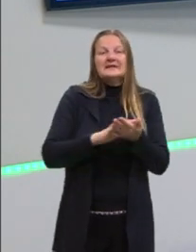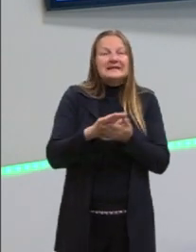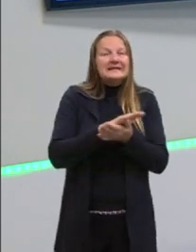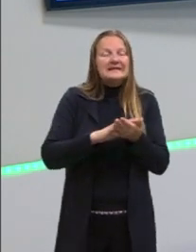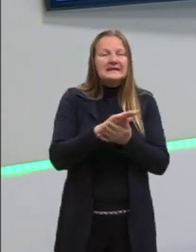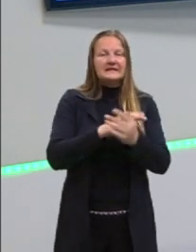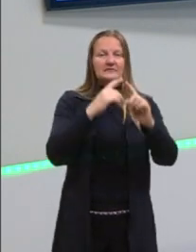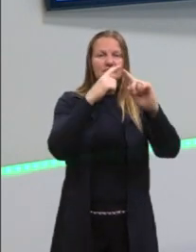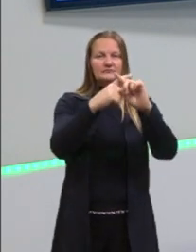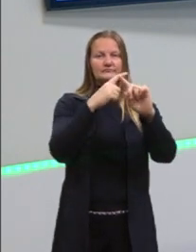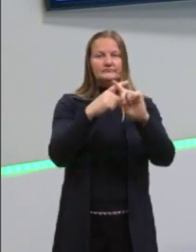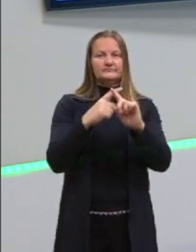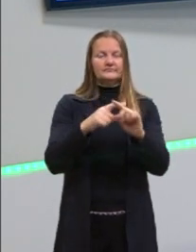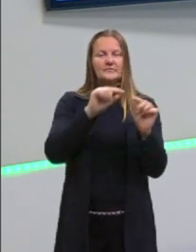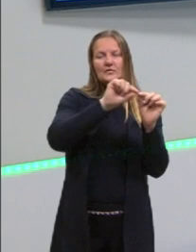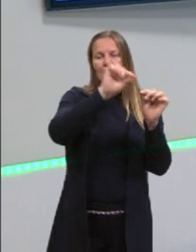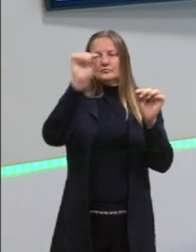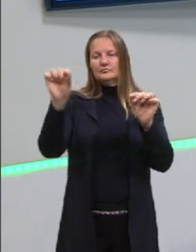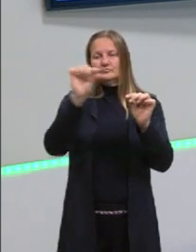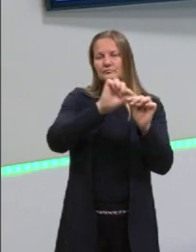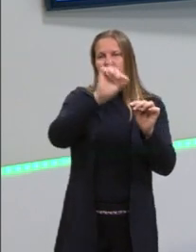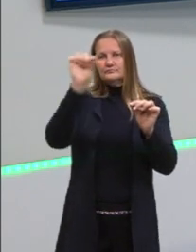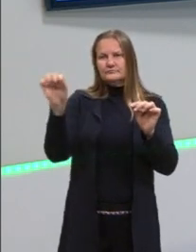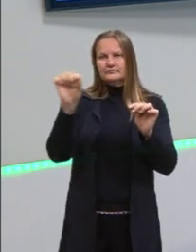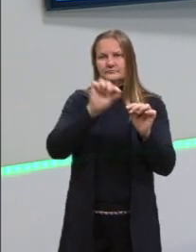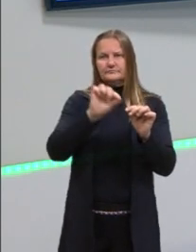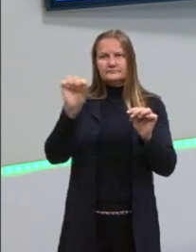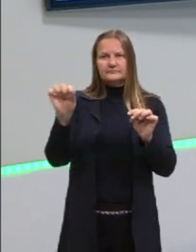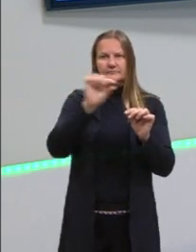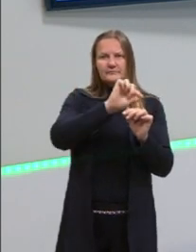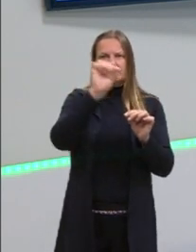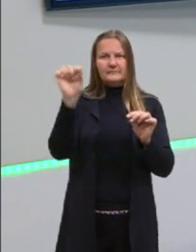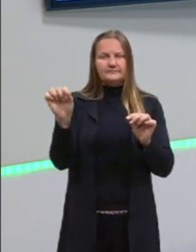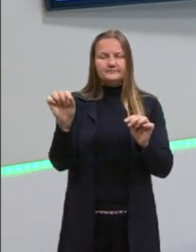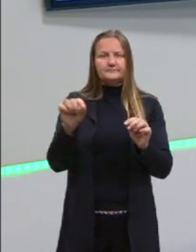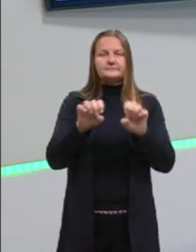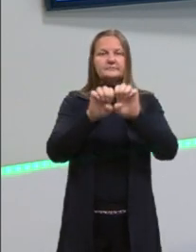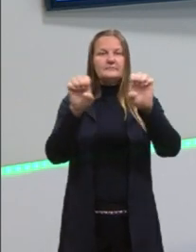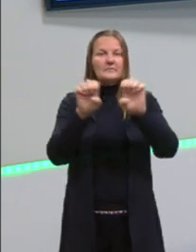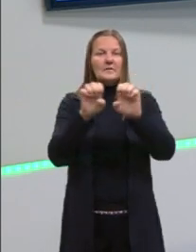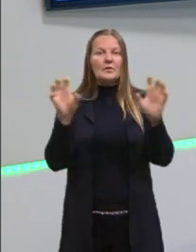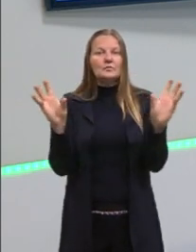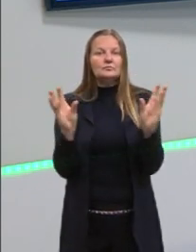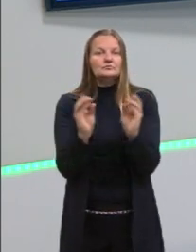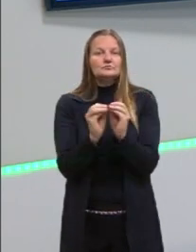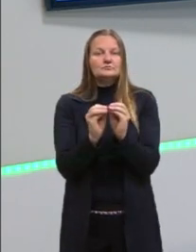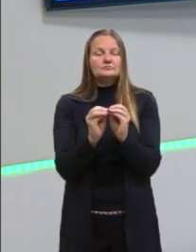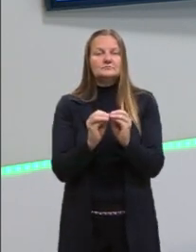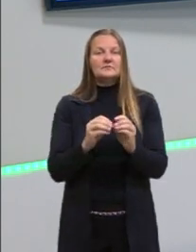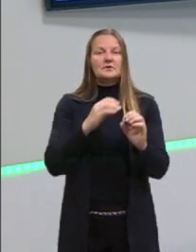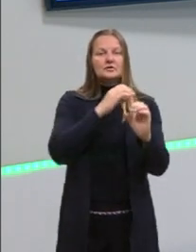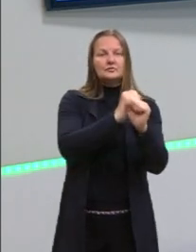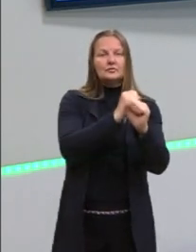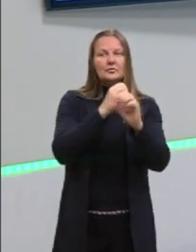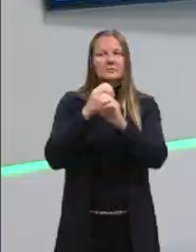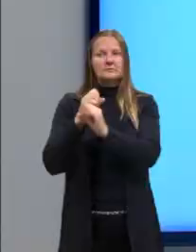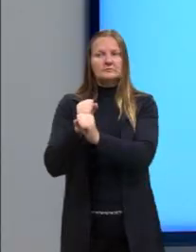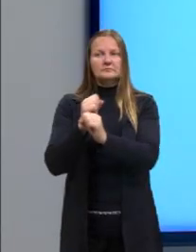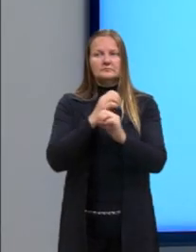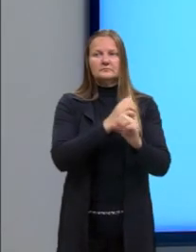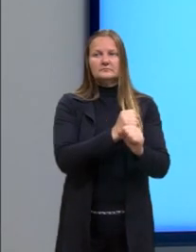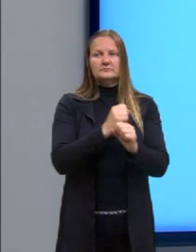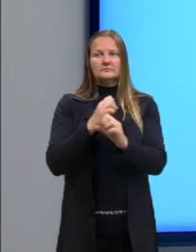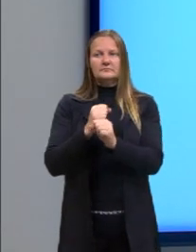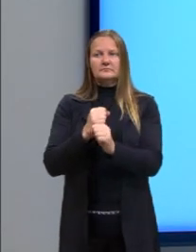gente aplica o chuveirinho. Mas aqui, nesse caso, da equação reduzida vai ser uma soma. Sempre vai ter o mais